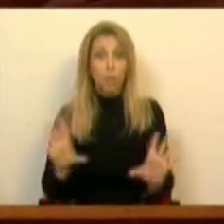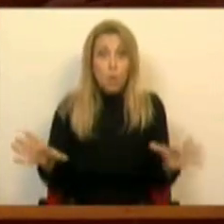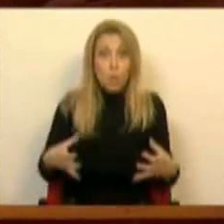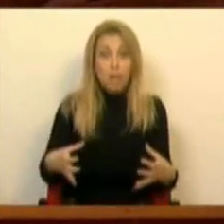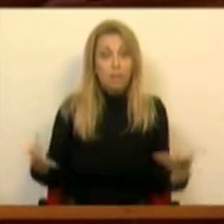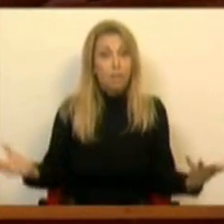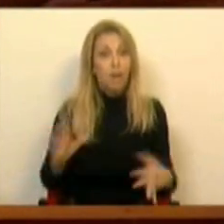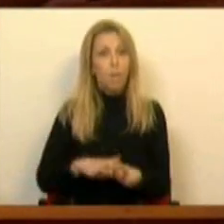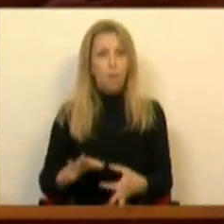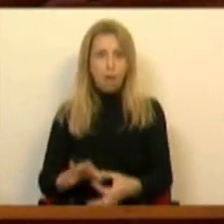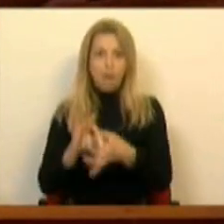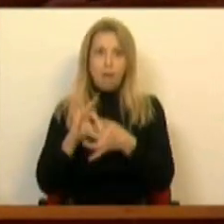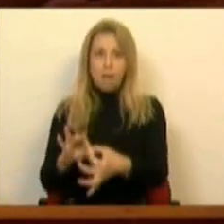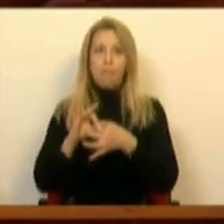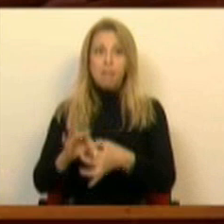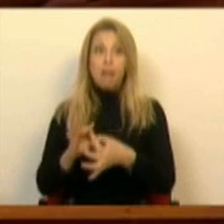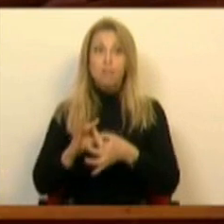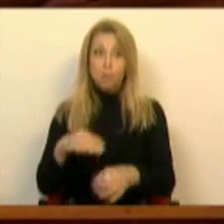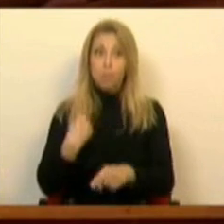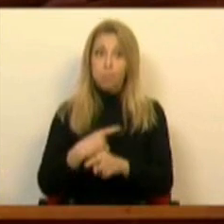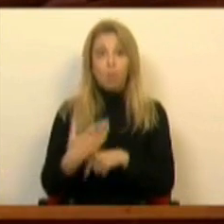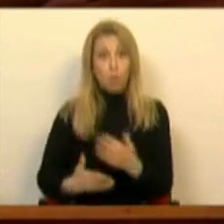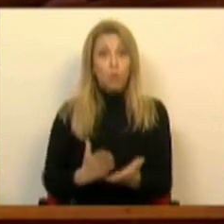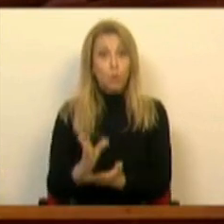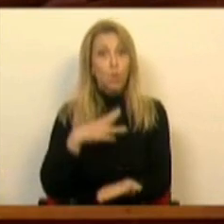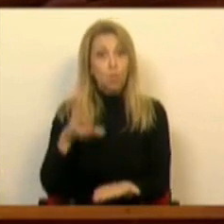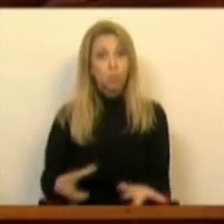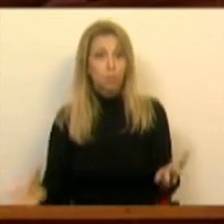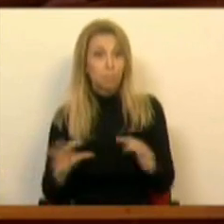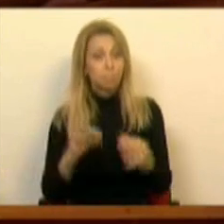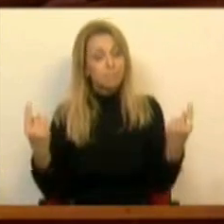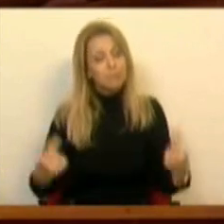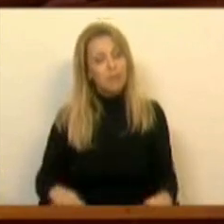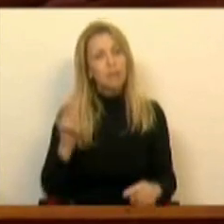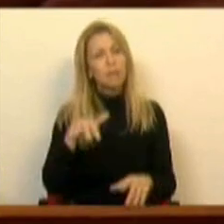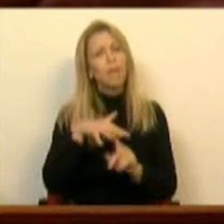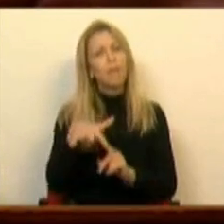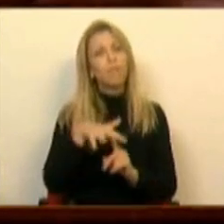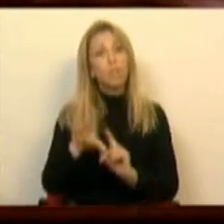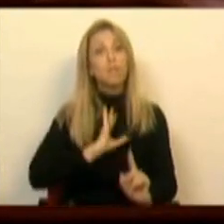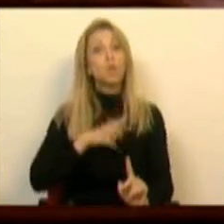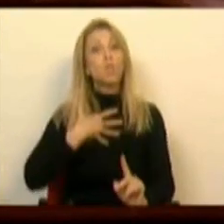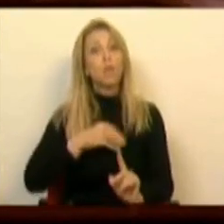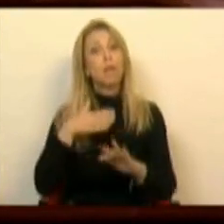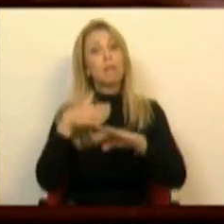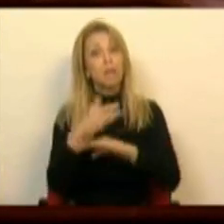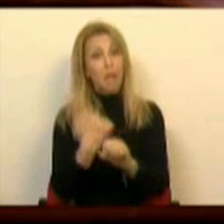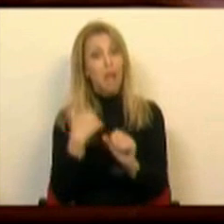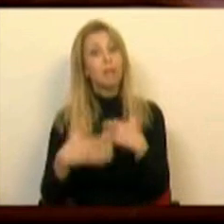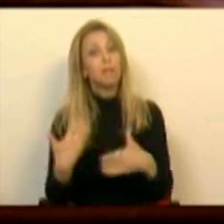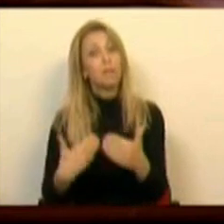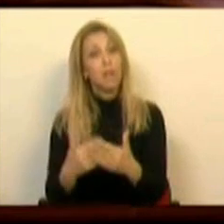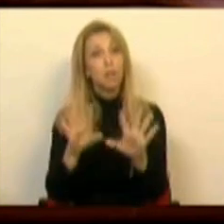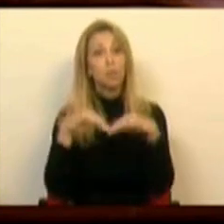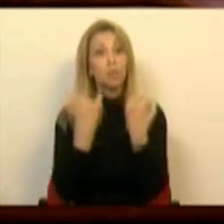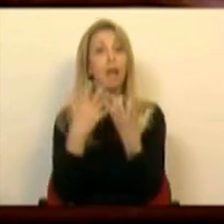pelos laços que mantêm com Portugal e pela sua influência a nível planetário através das suas atividades nas